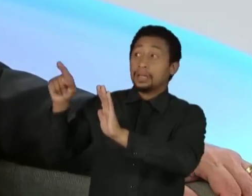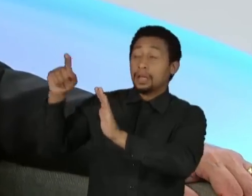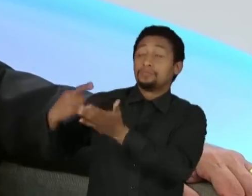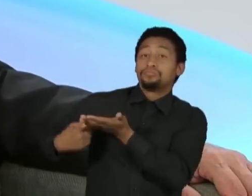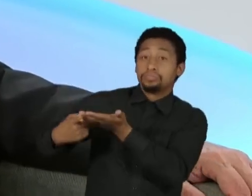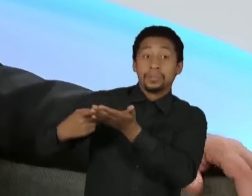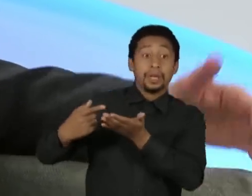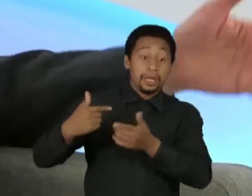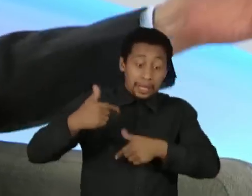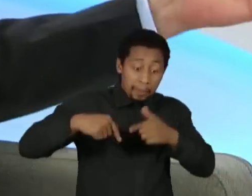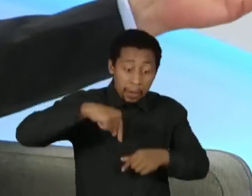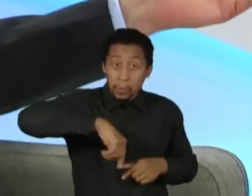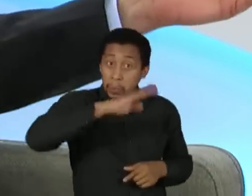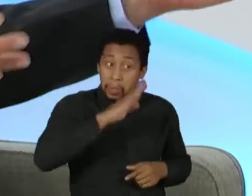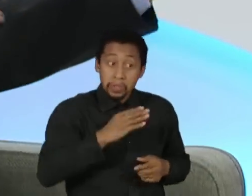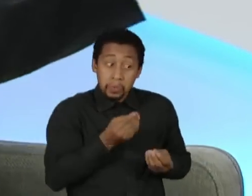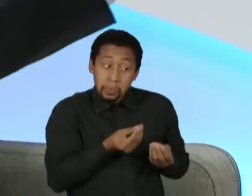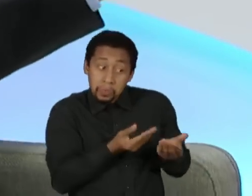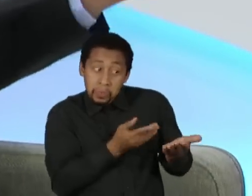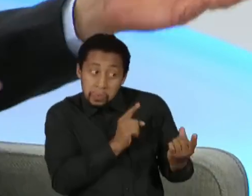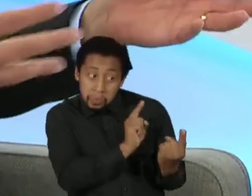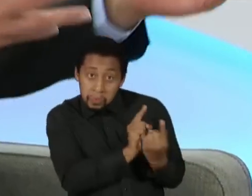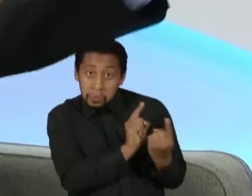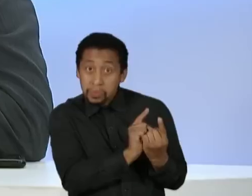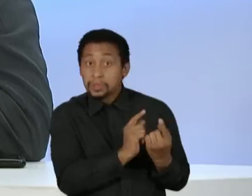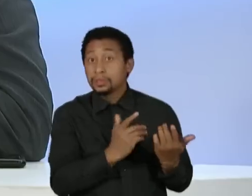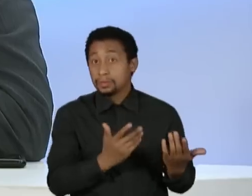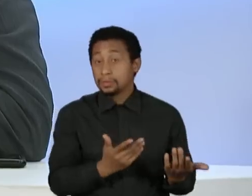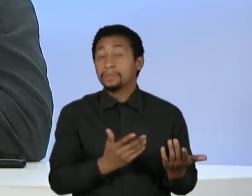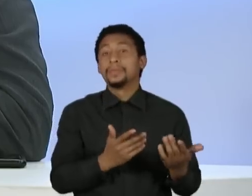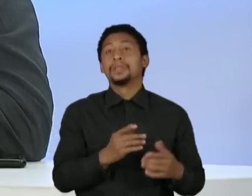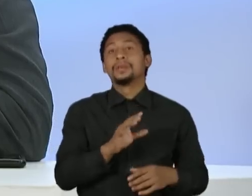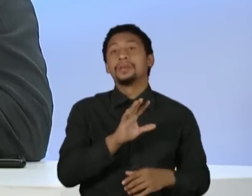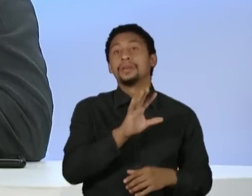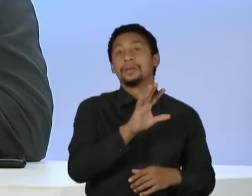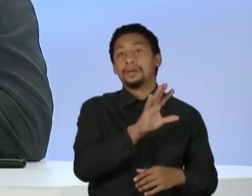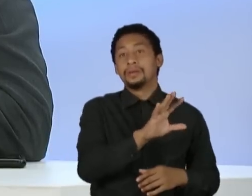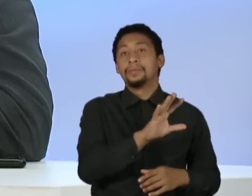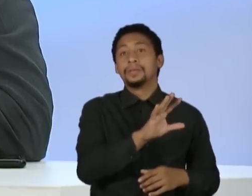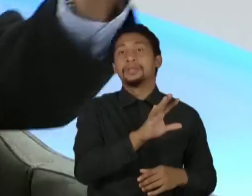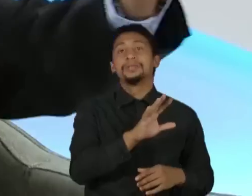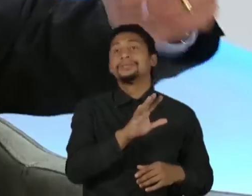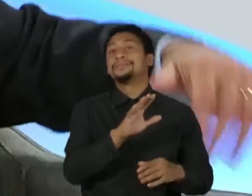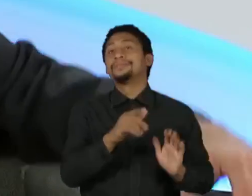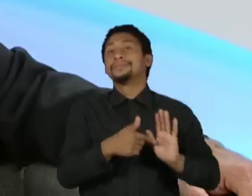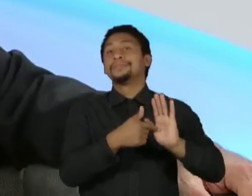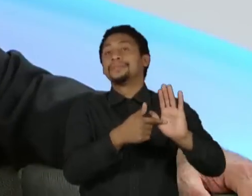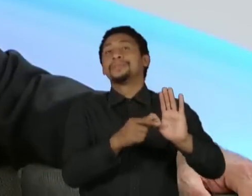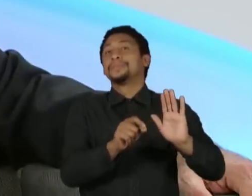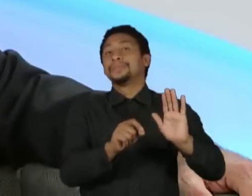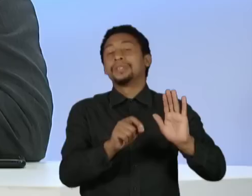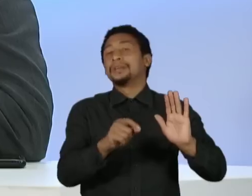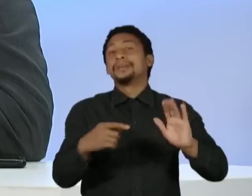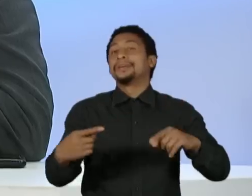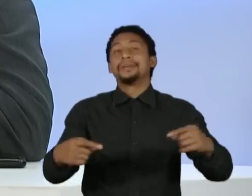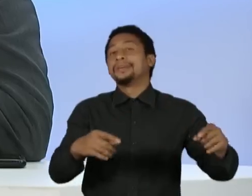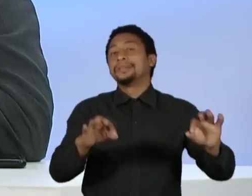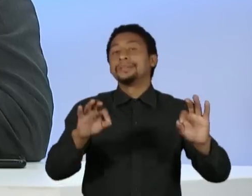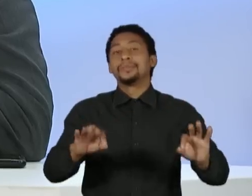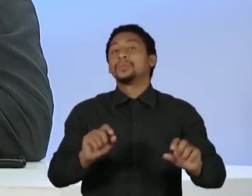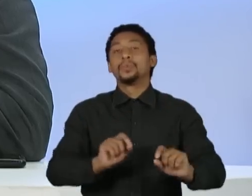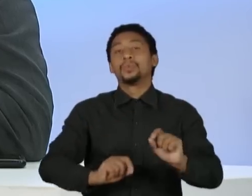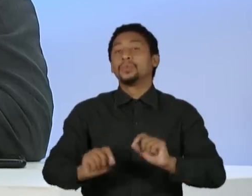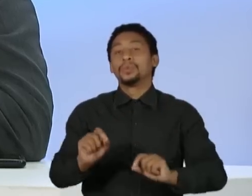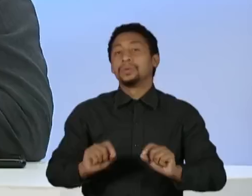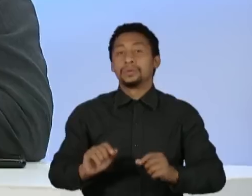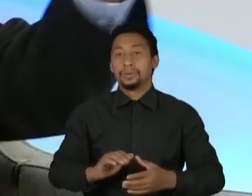e, de certa forma, fazendo esse tipo de acerto. Que credibilidade tem isto? Mas o DOD dos